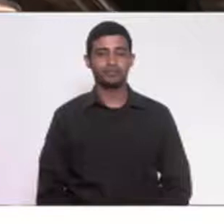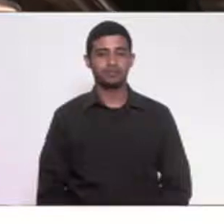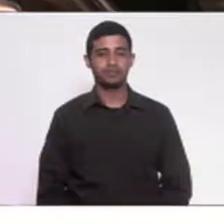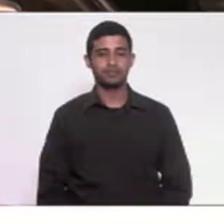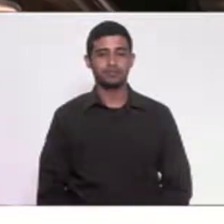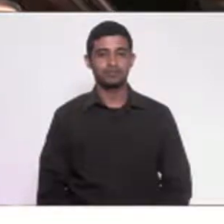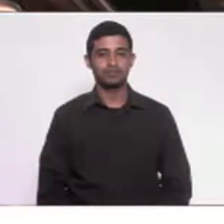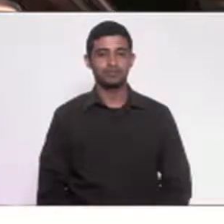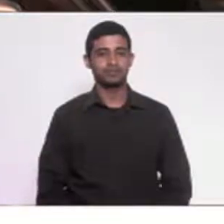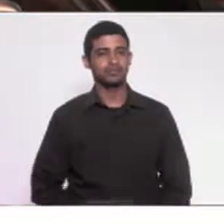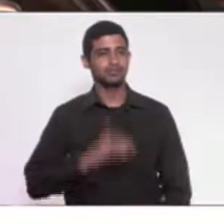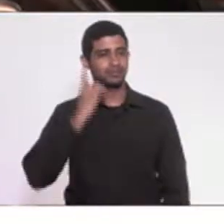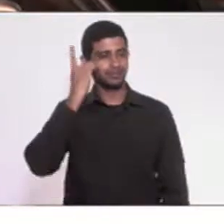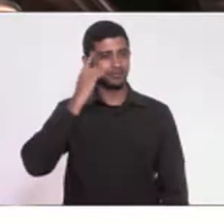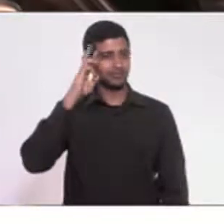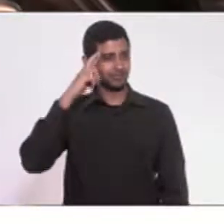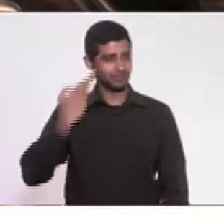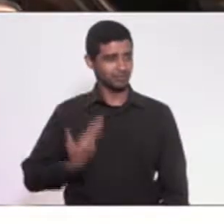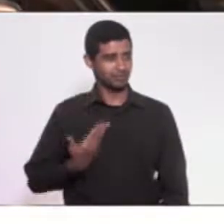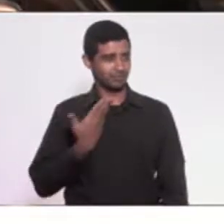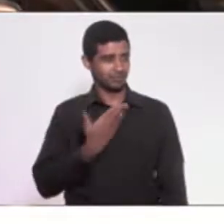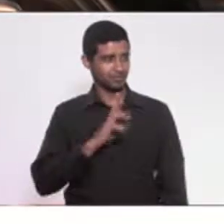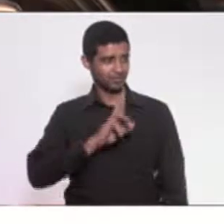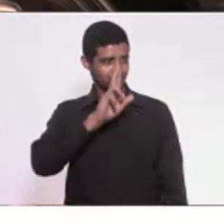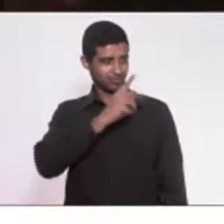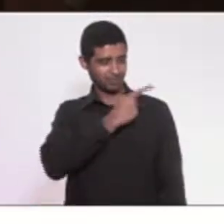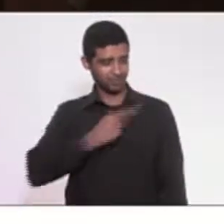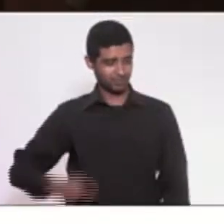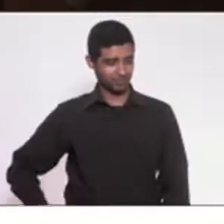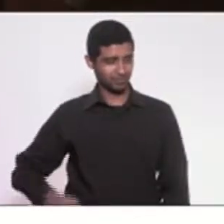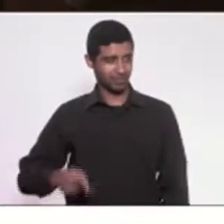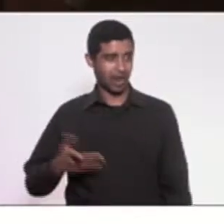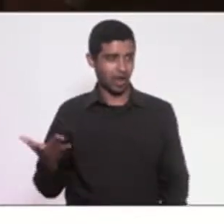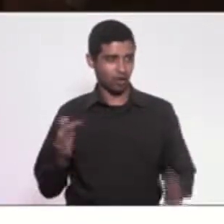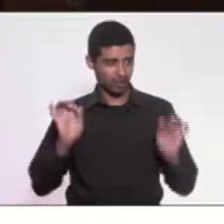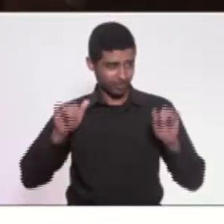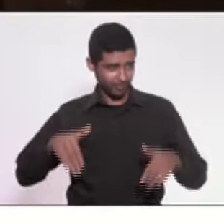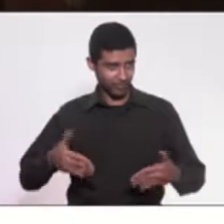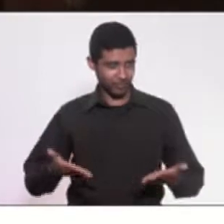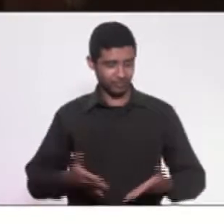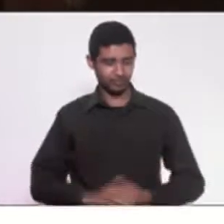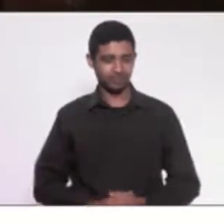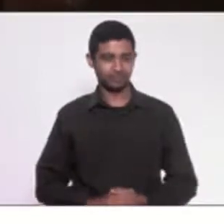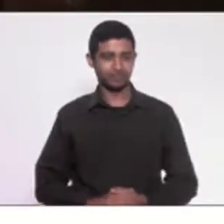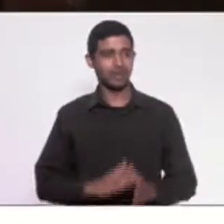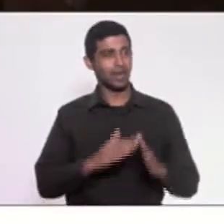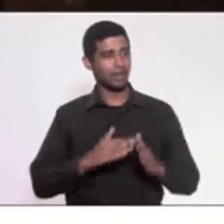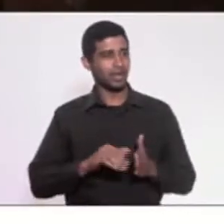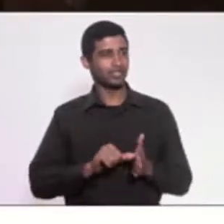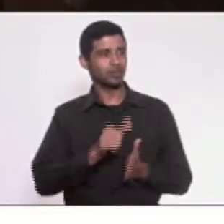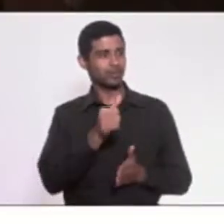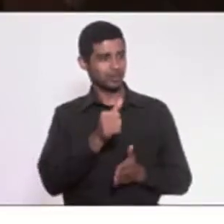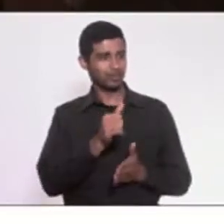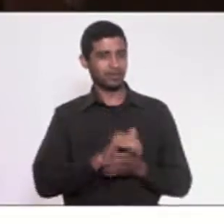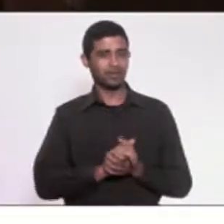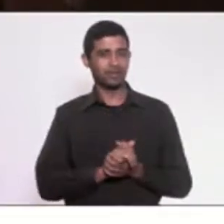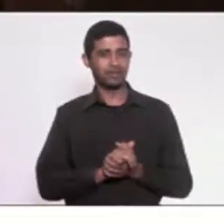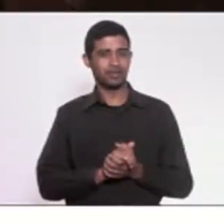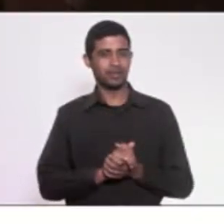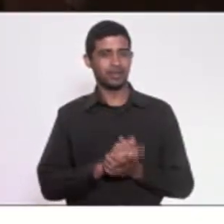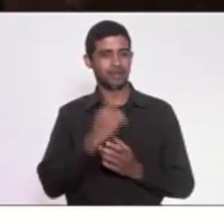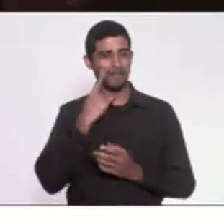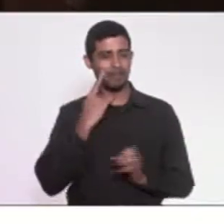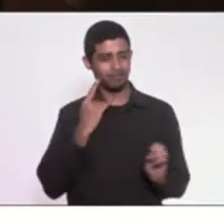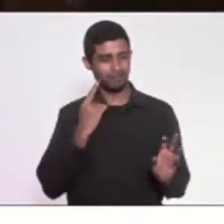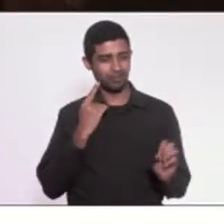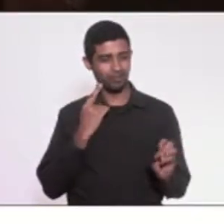Deputada Renata Souza, que preside este expediente final, peço em primeiro lugar que apague a minha lâmpada verde aqui,